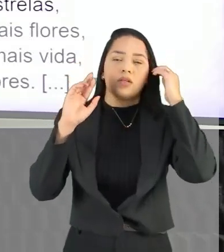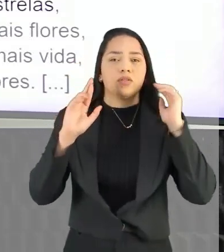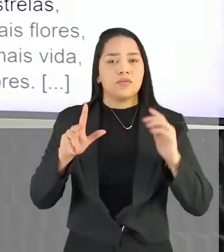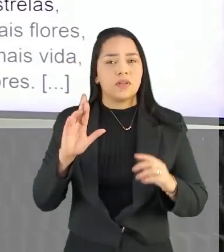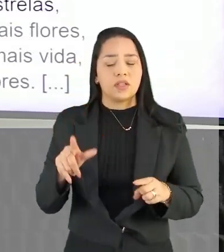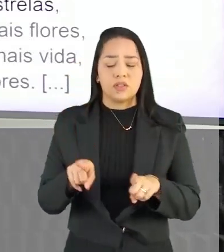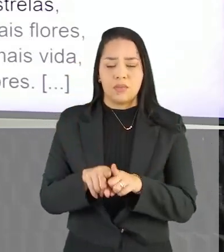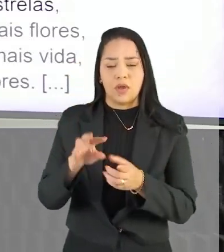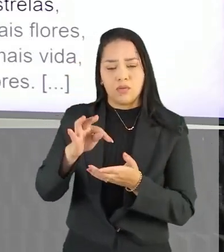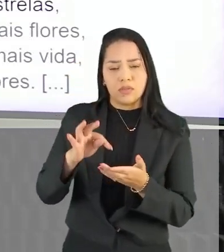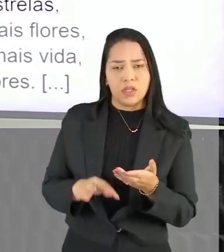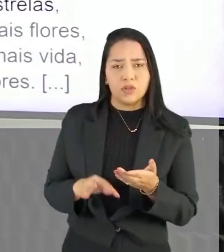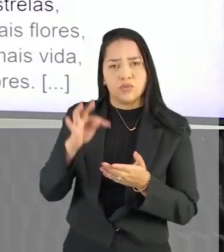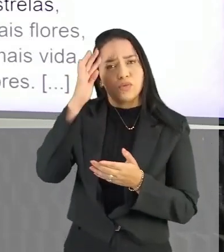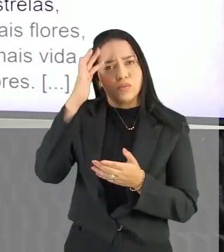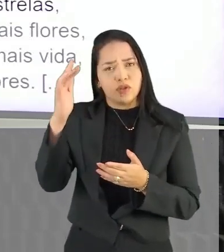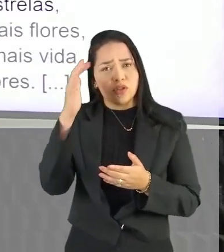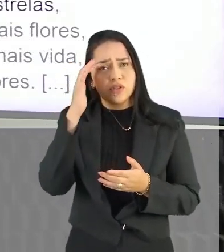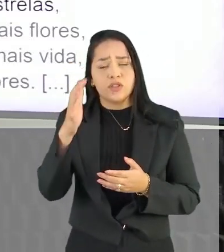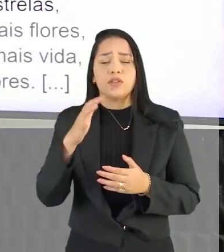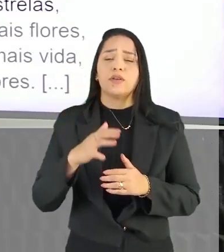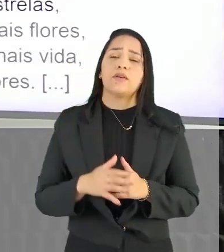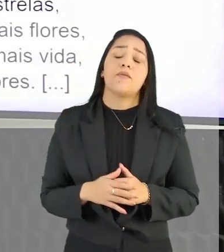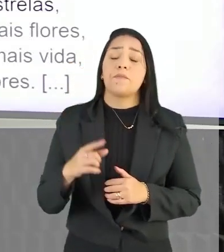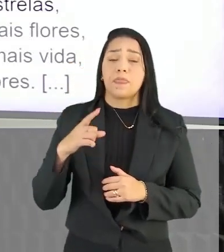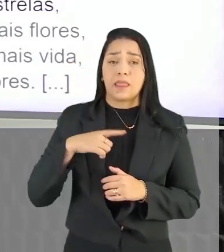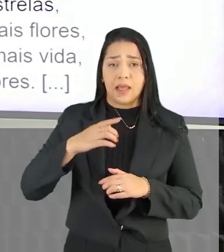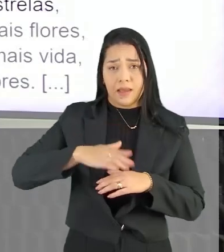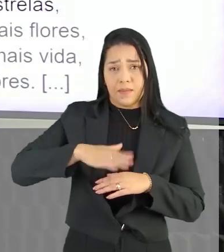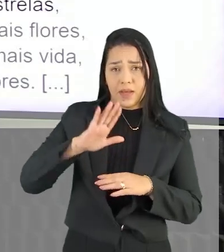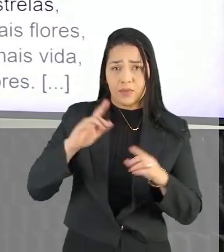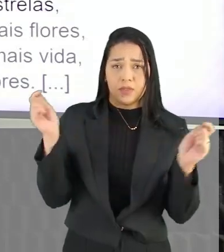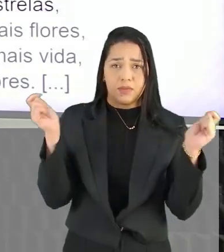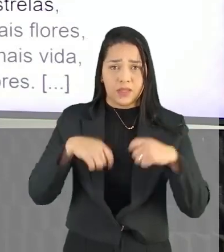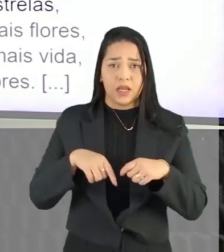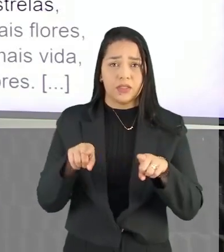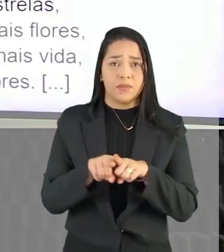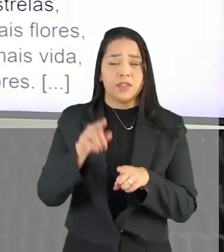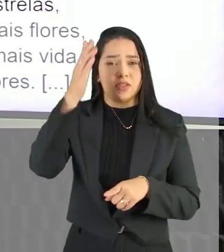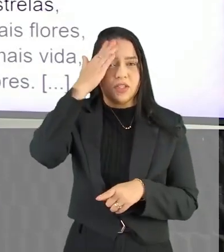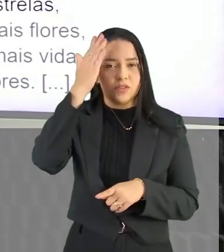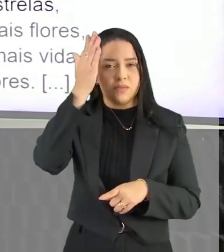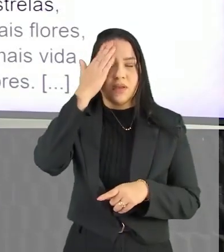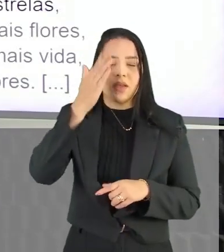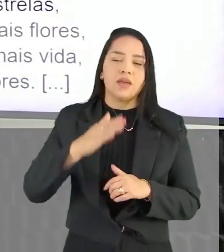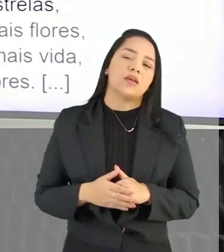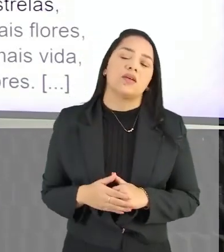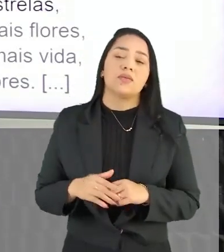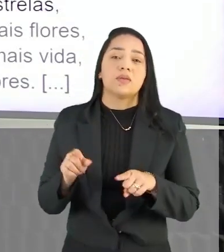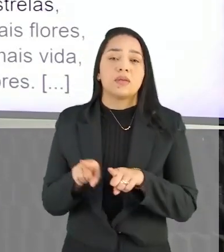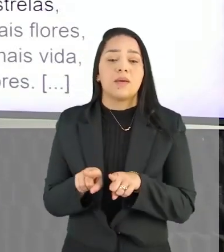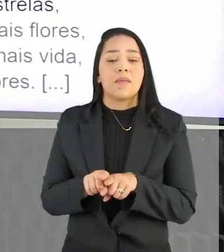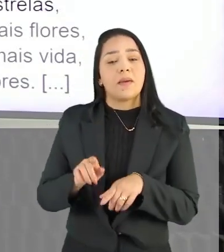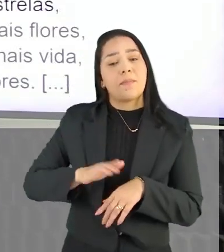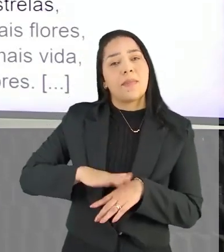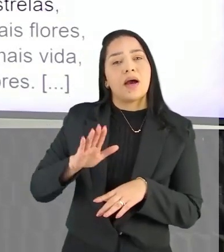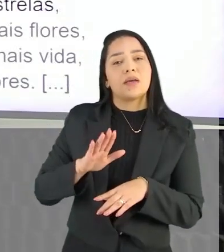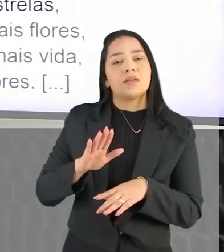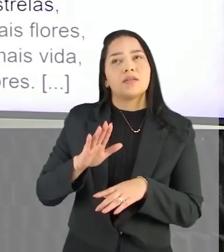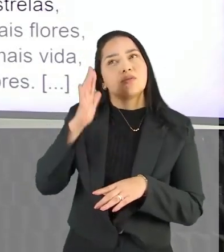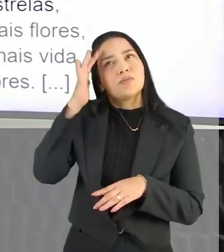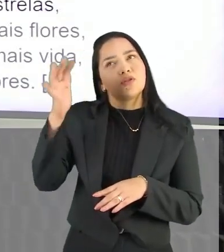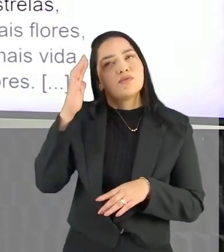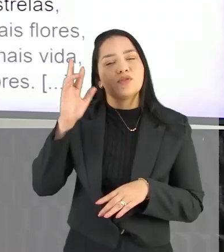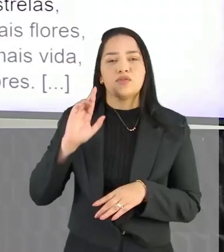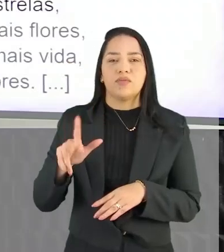é um texto mais subjetivo, tem mais possibilidade de interpretações de forma mais subjetiva, mas é